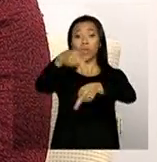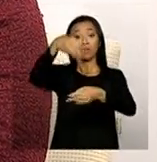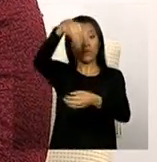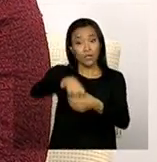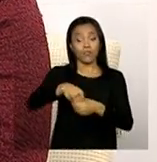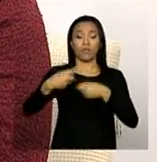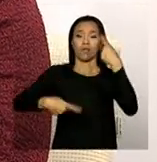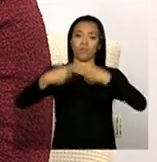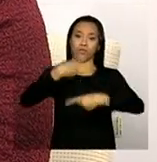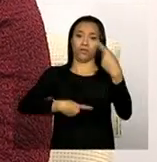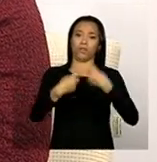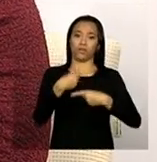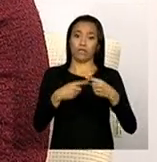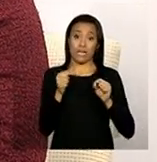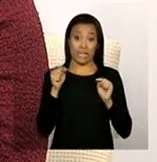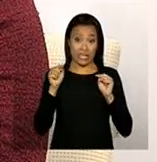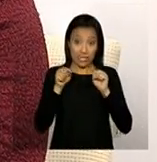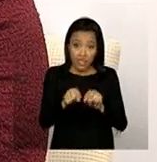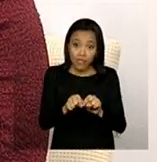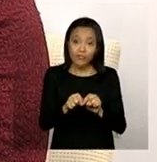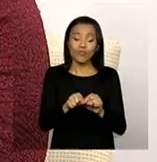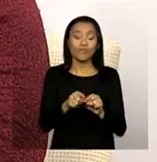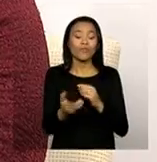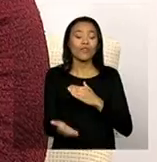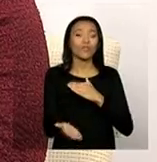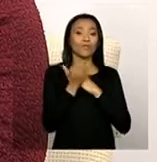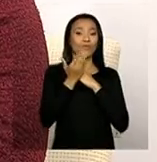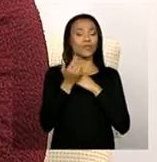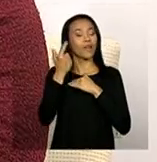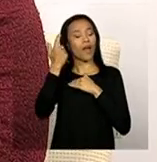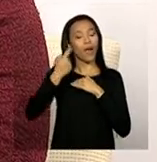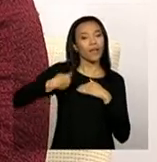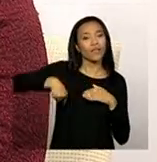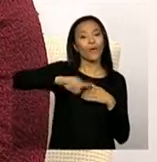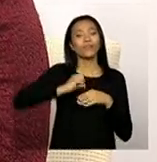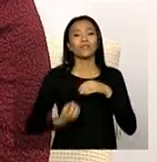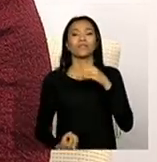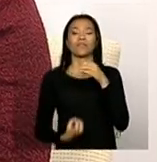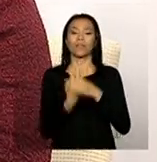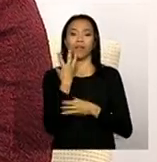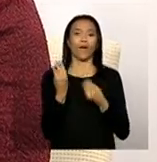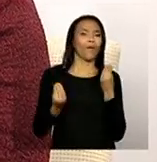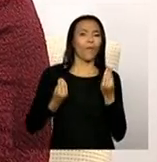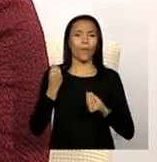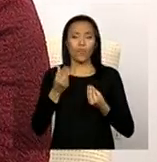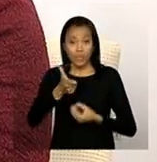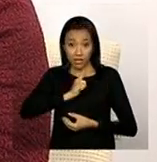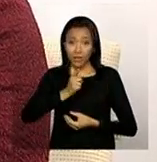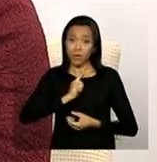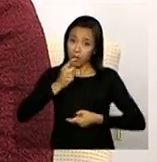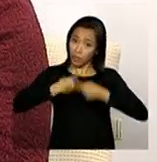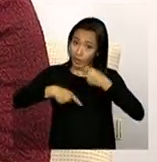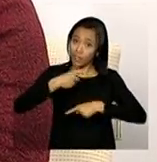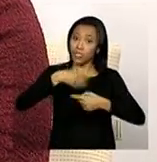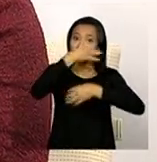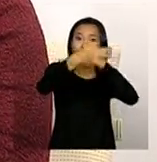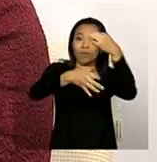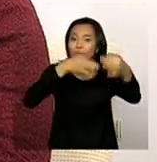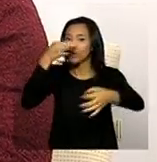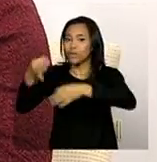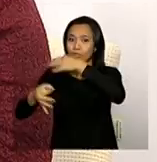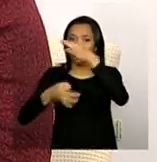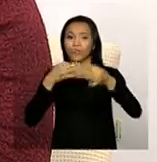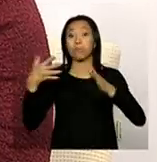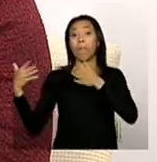faz com que a gente crie condições de ter uma política para a participação popular no Brasil,